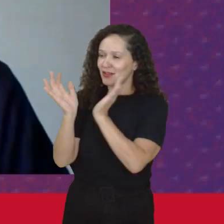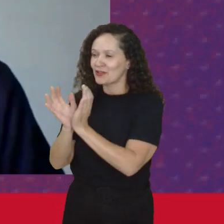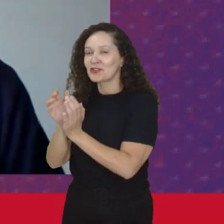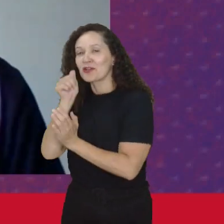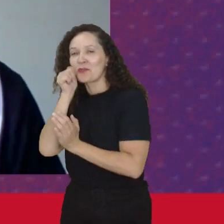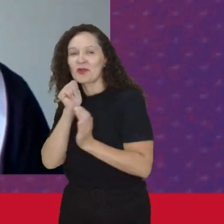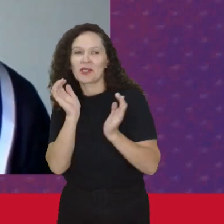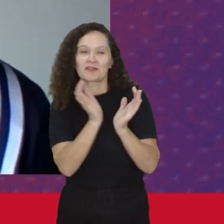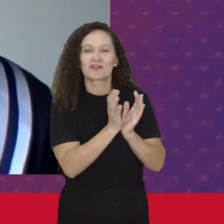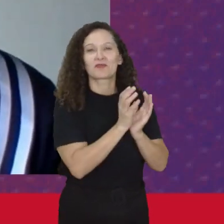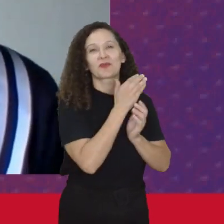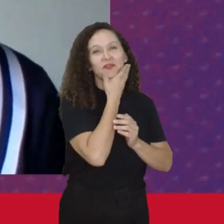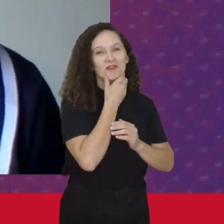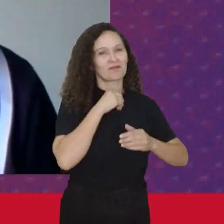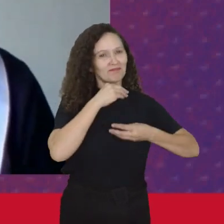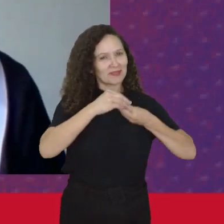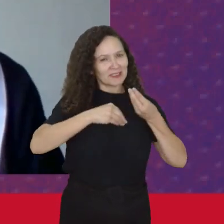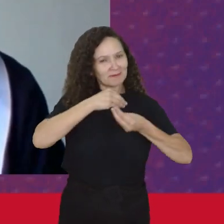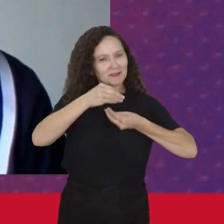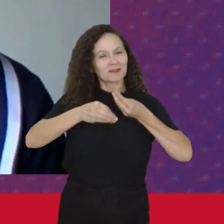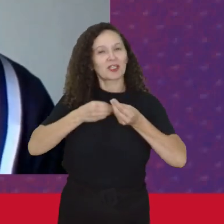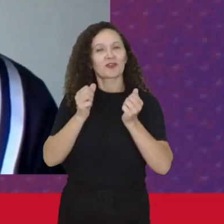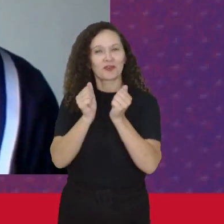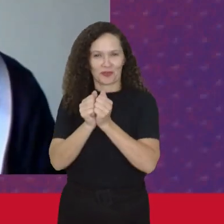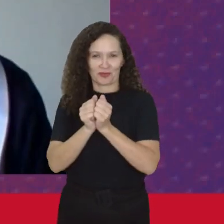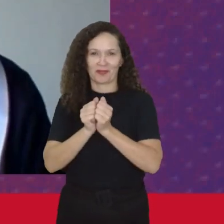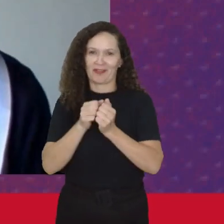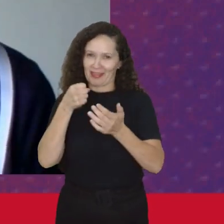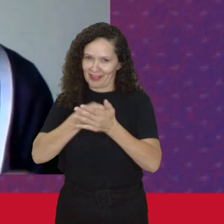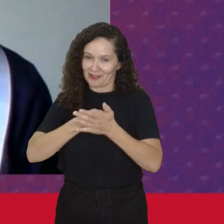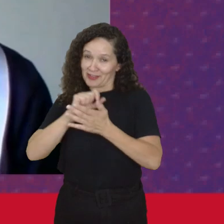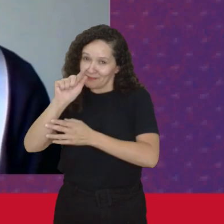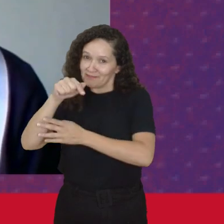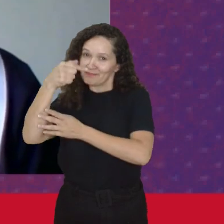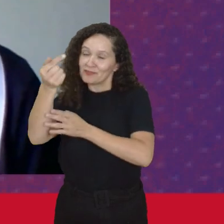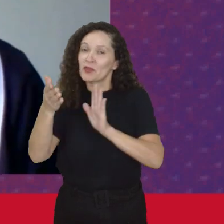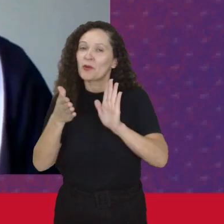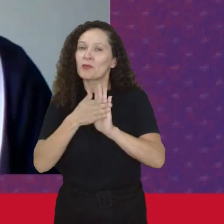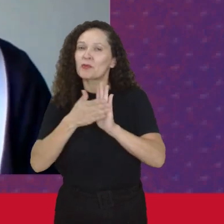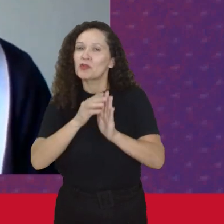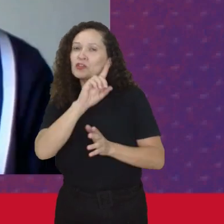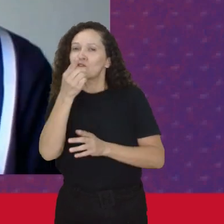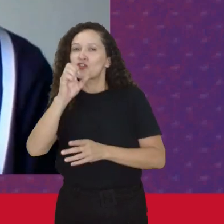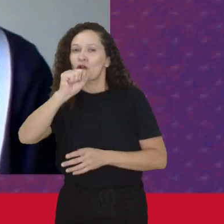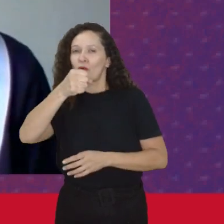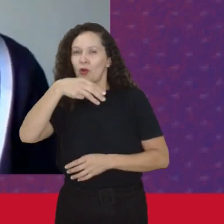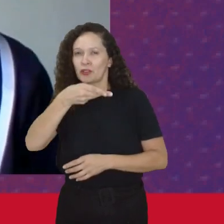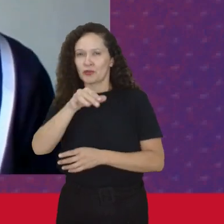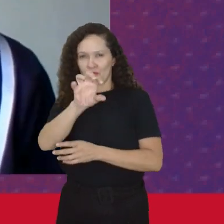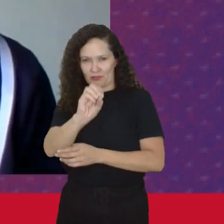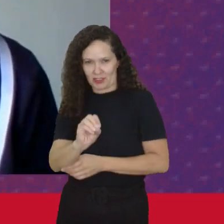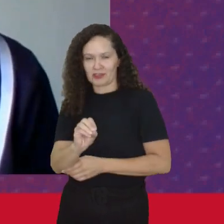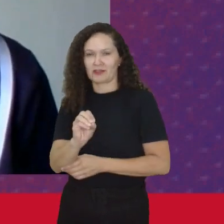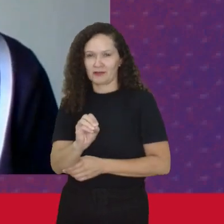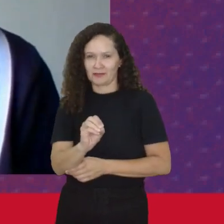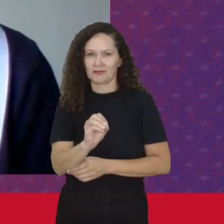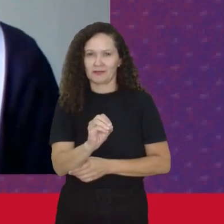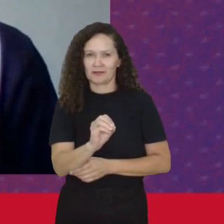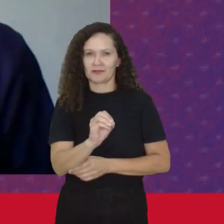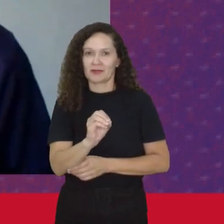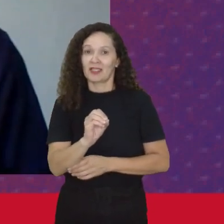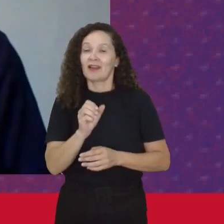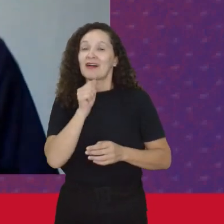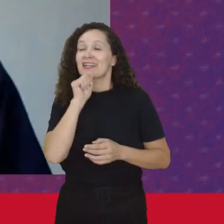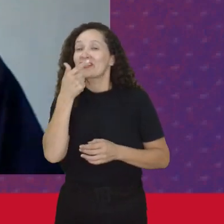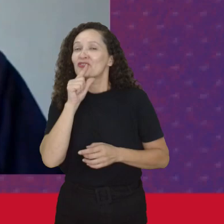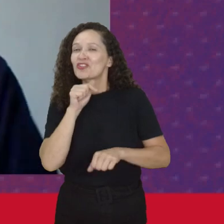E tudo isso Então Alguns anos depois Foi proposto O oito de março Fosse Como eu disse Para vocês Até então